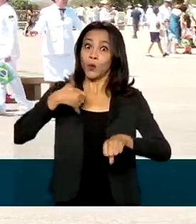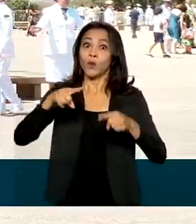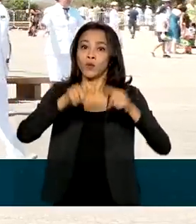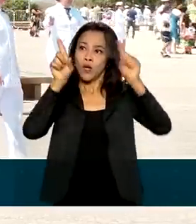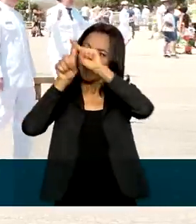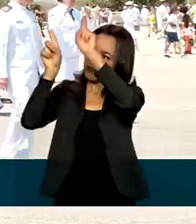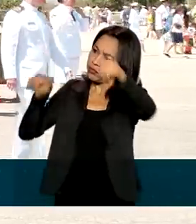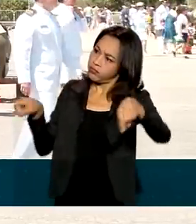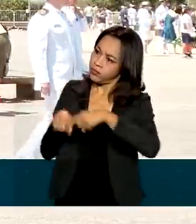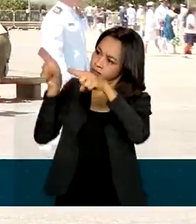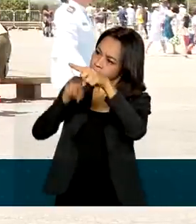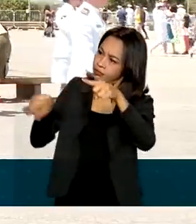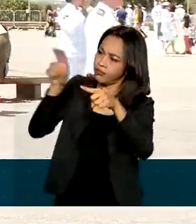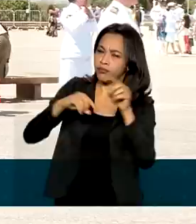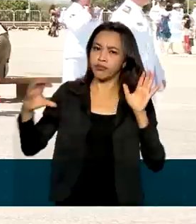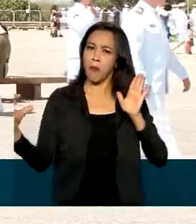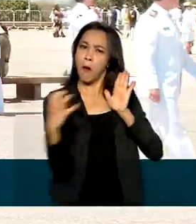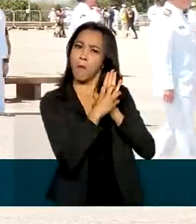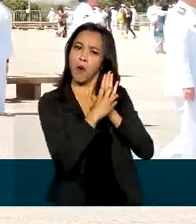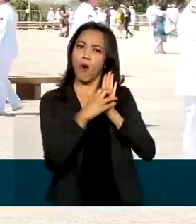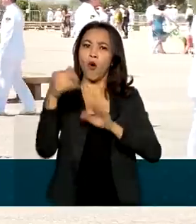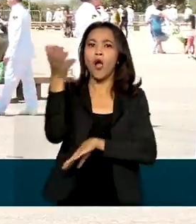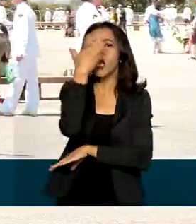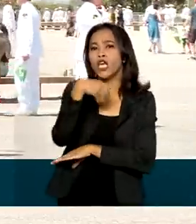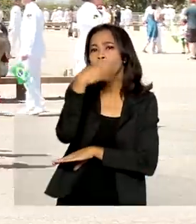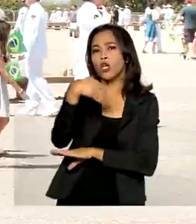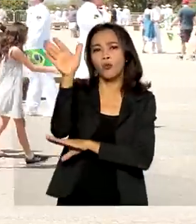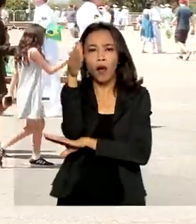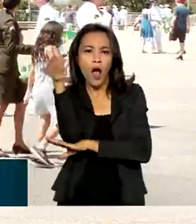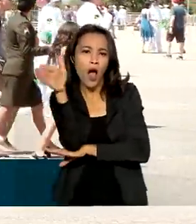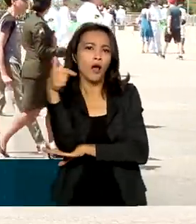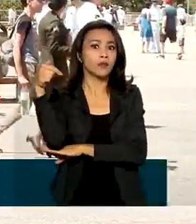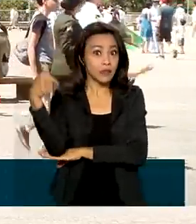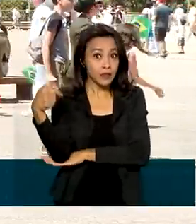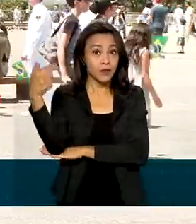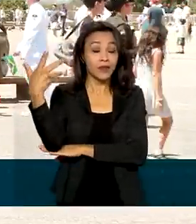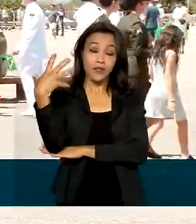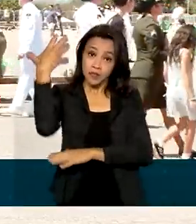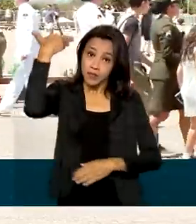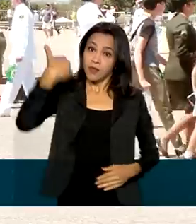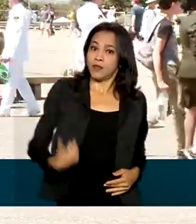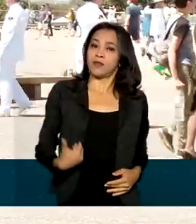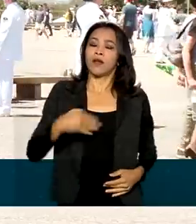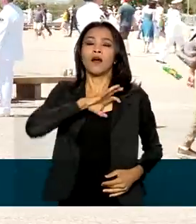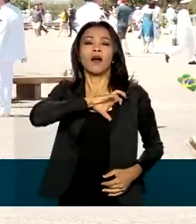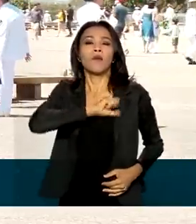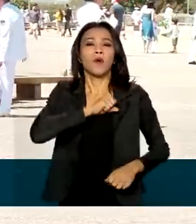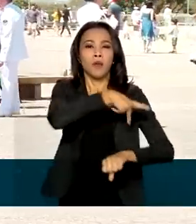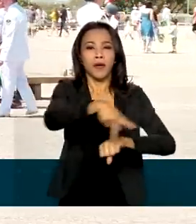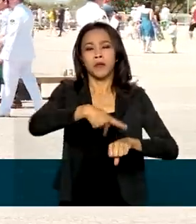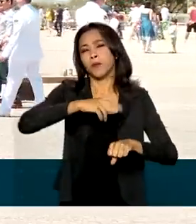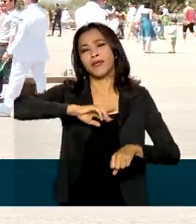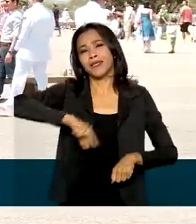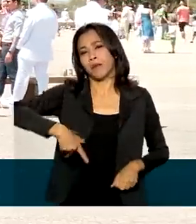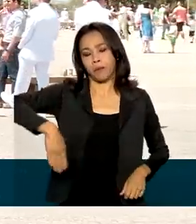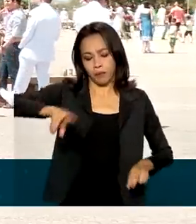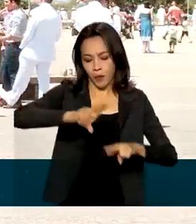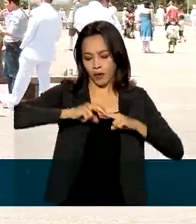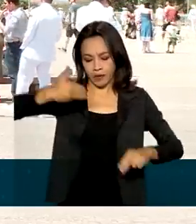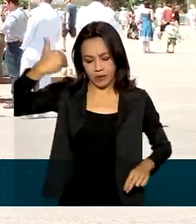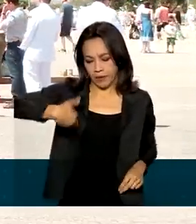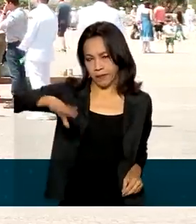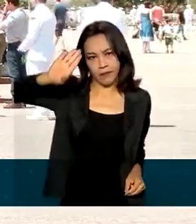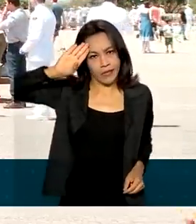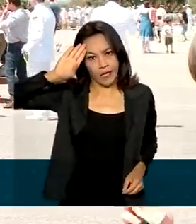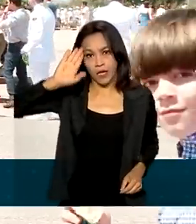É hora da gente colocar o nosso civismo. Ser patriota não tem a ver com ser militar. Ser patriota